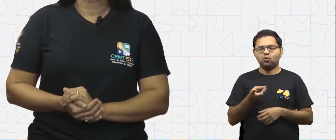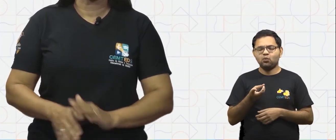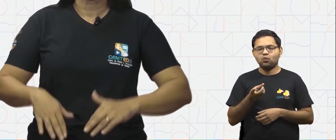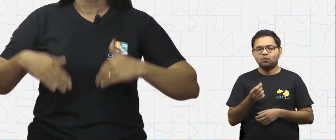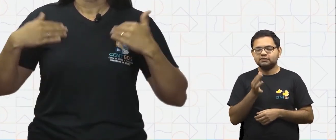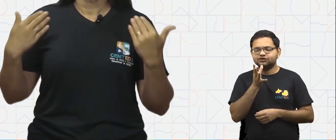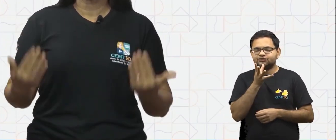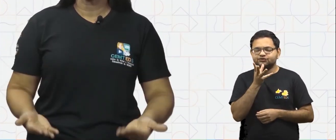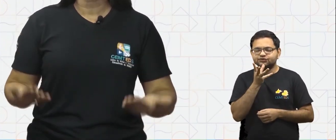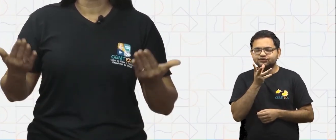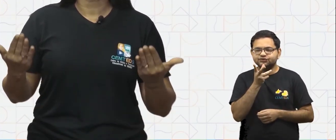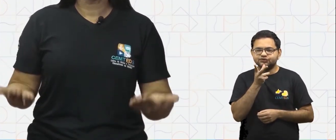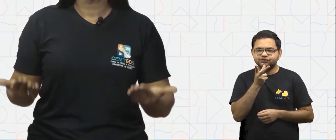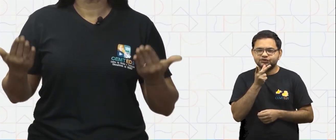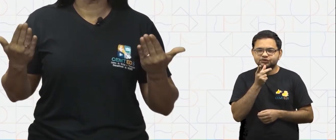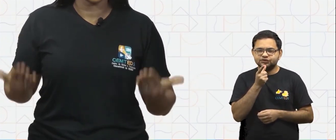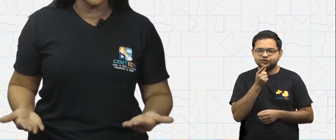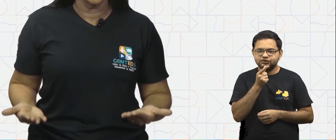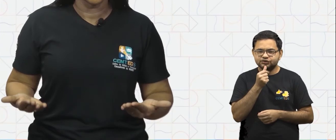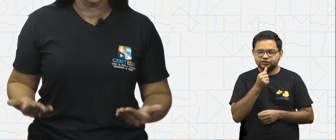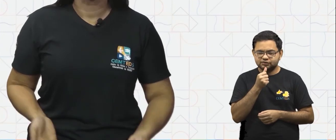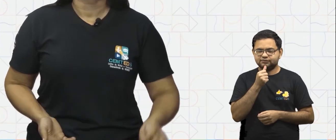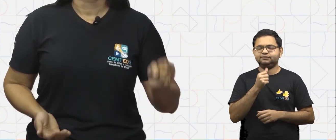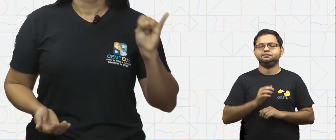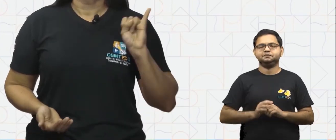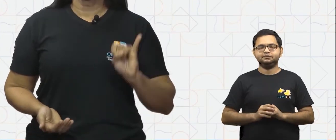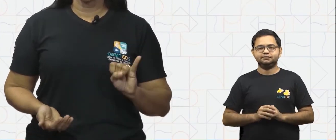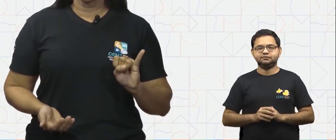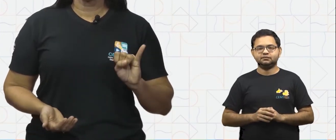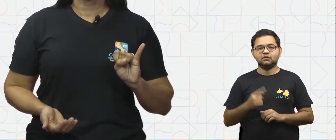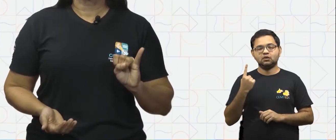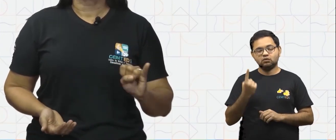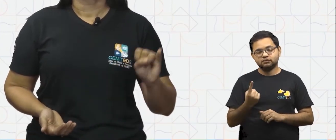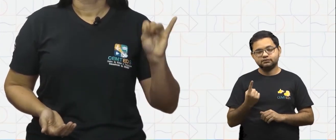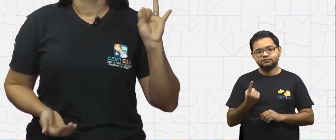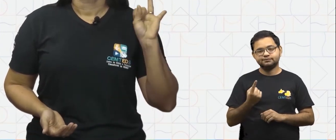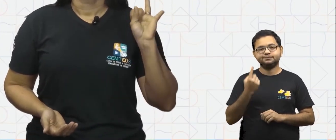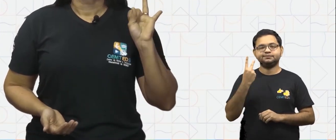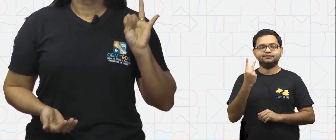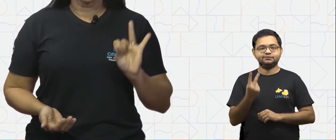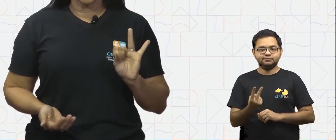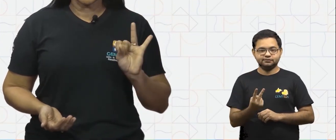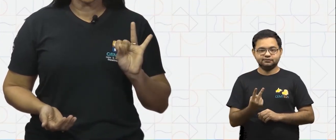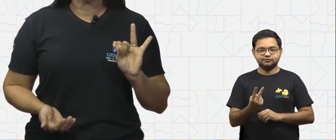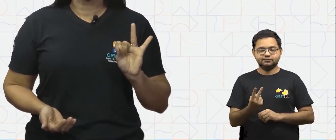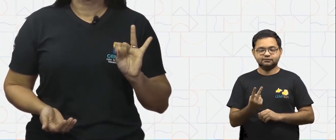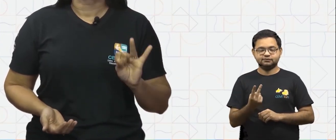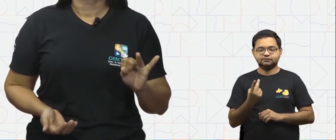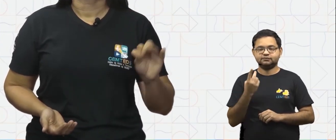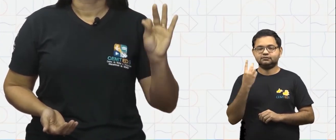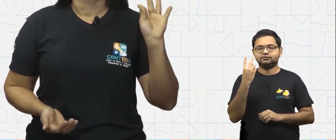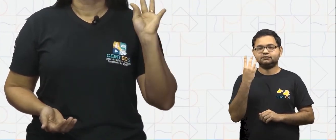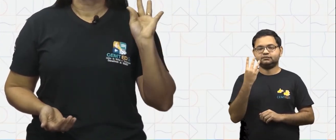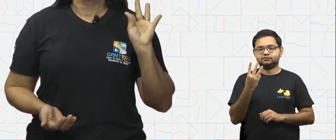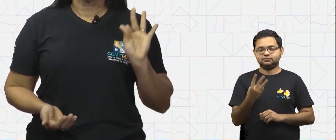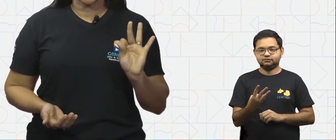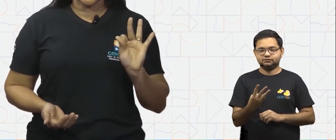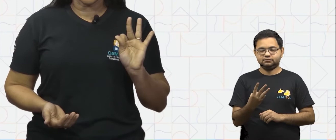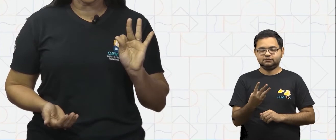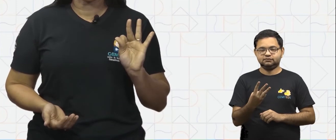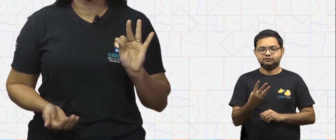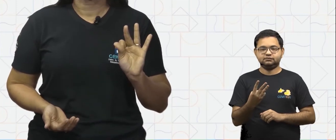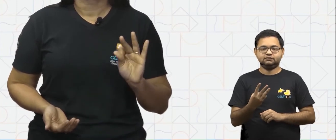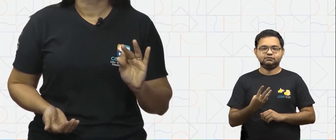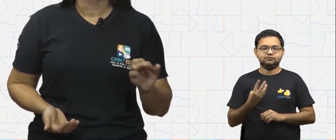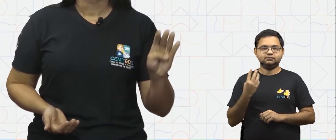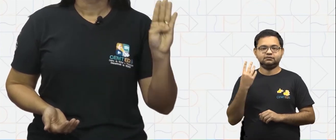para gastar mais de 5 segundos. 1, 2, 3,